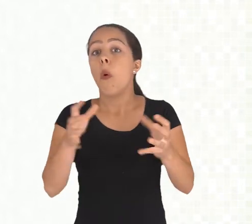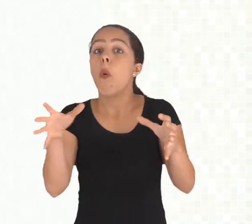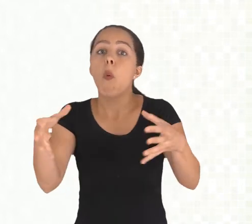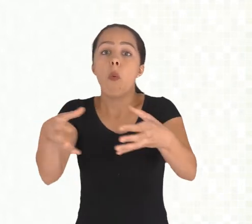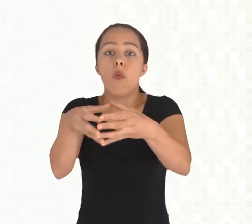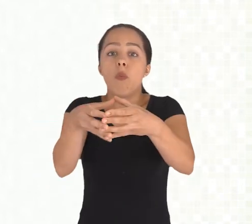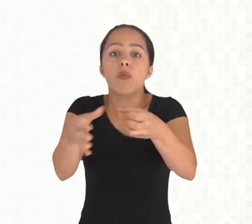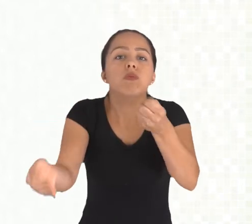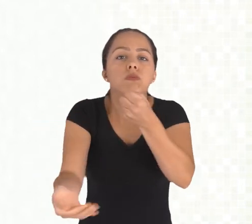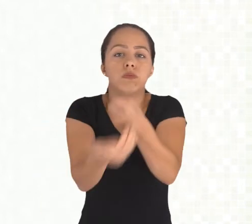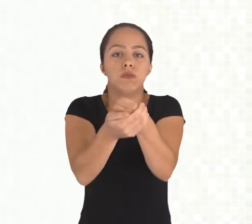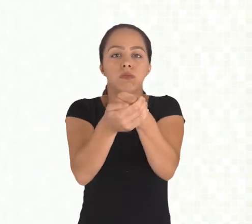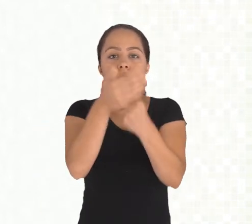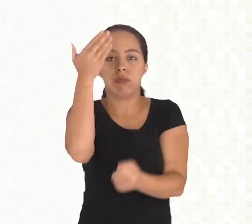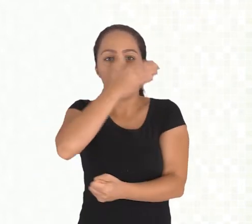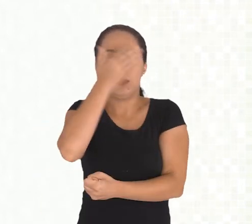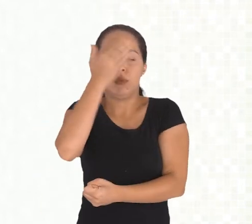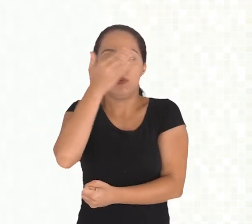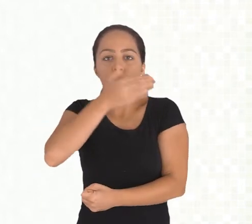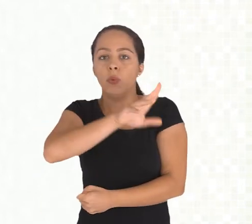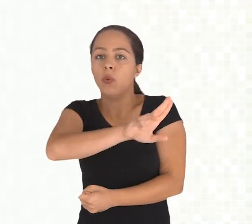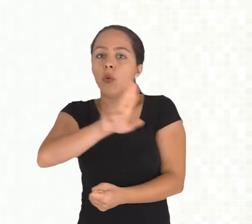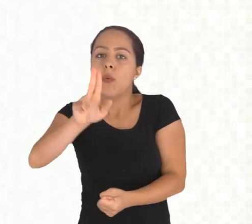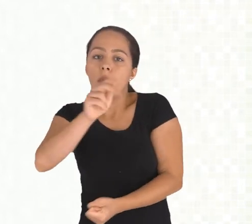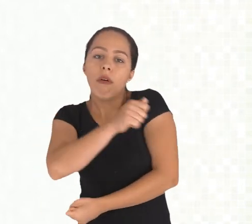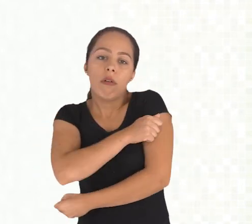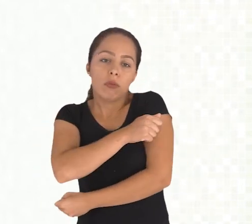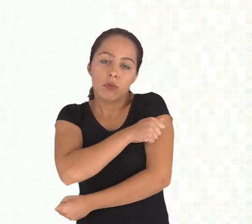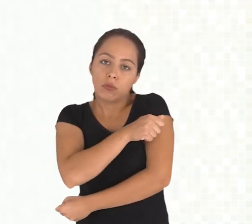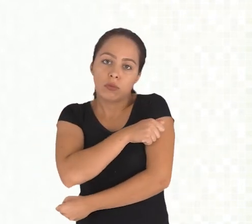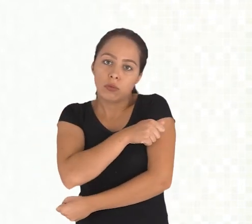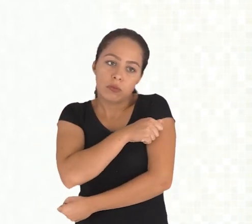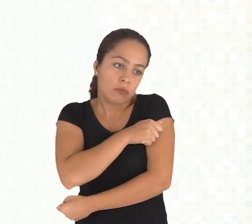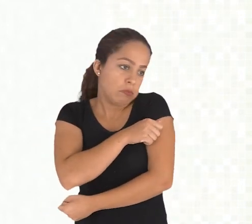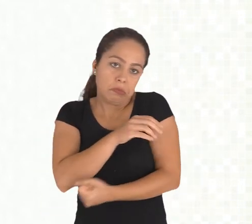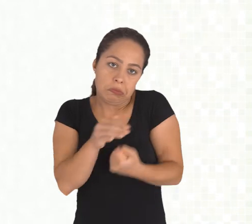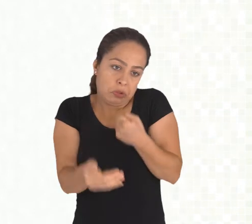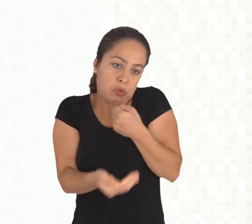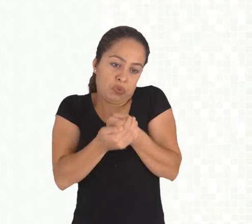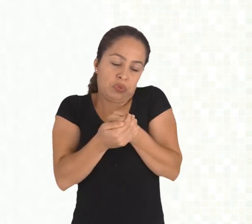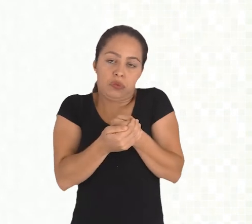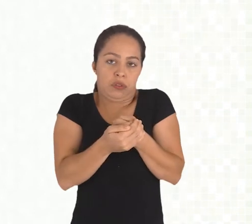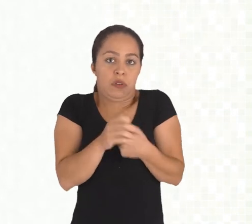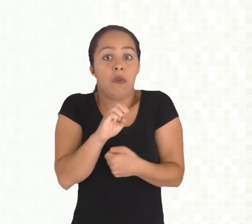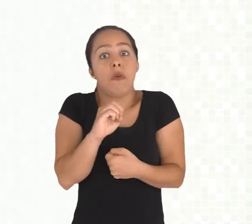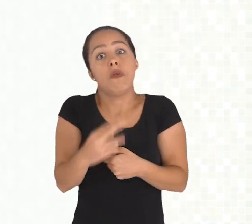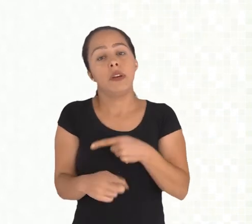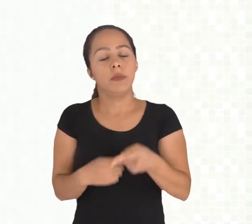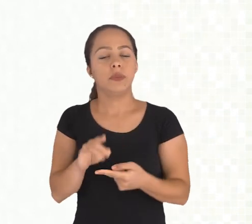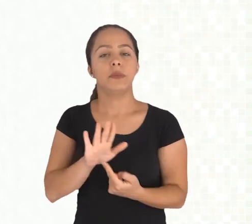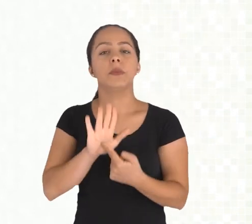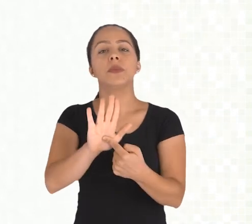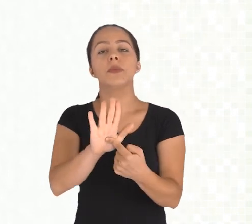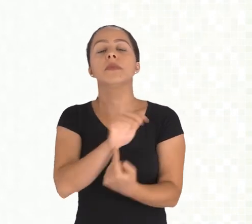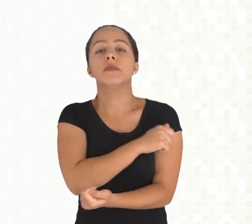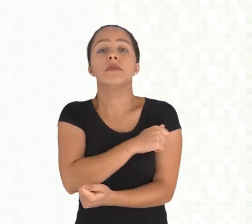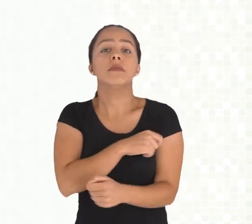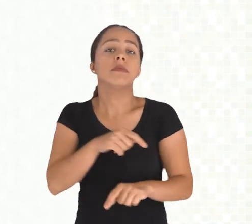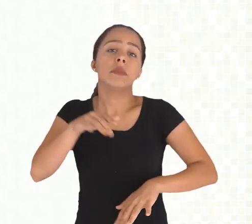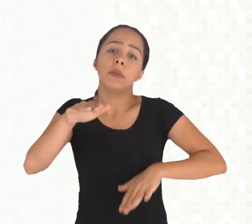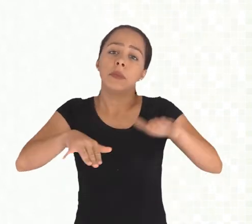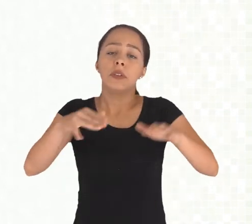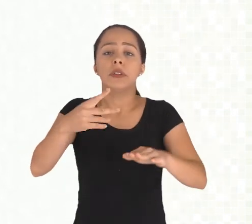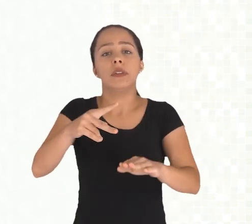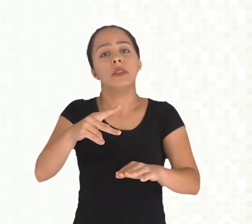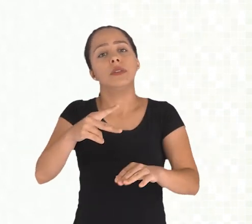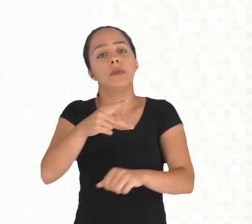E aí tem uma privacidade aqui dos resultados, né? Publicar resultado de forma anônima, sem mostrar o nome do aluno, ou vai mostrar o nome dos alunos,